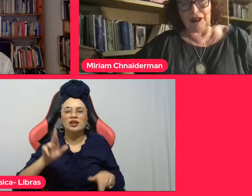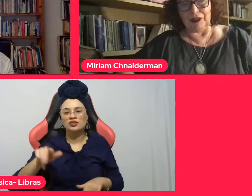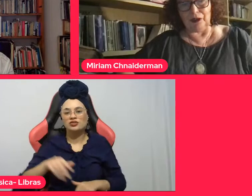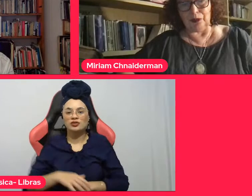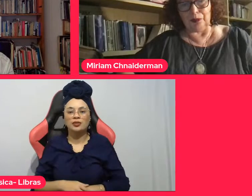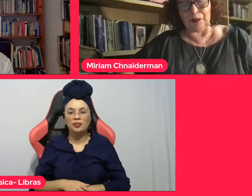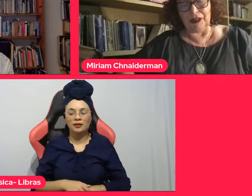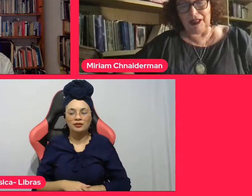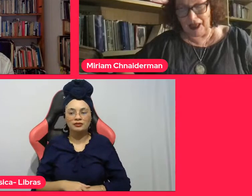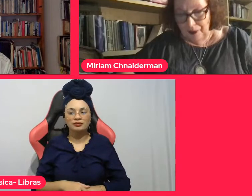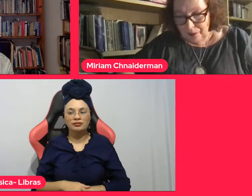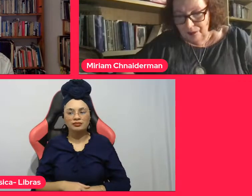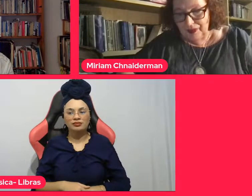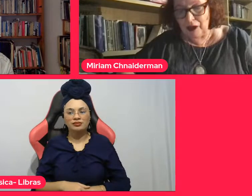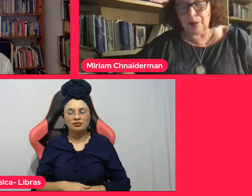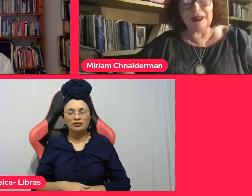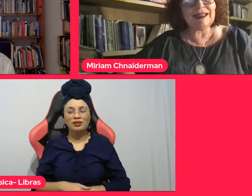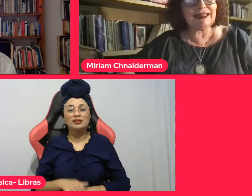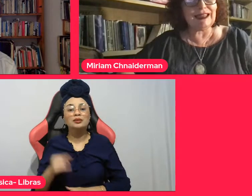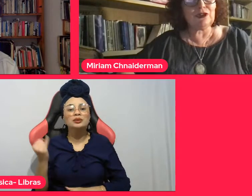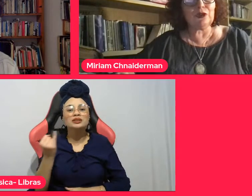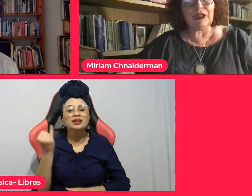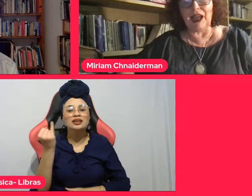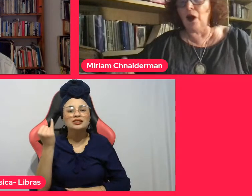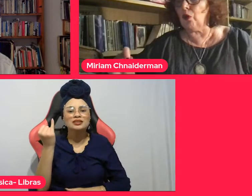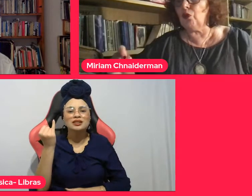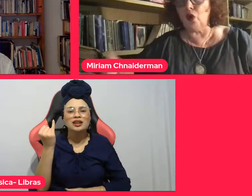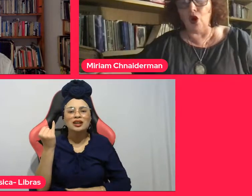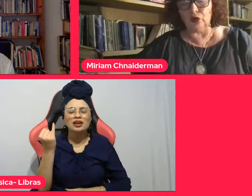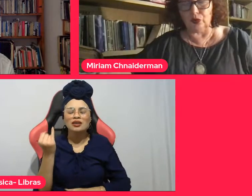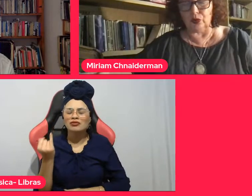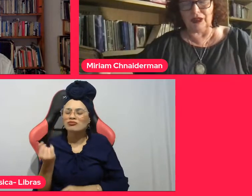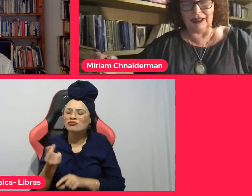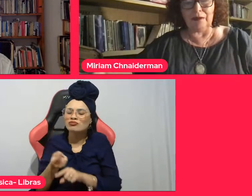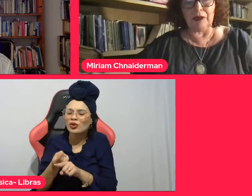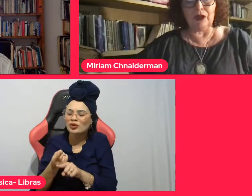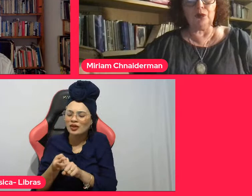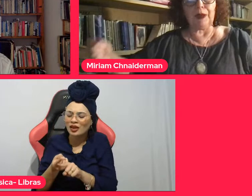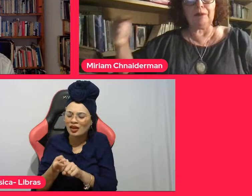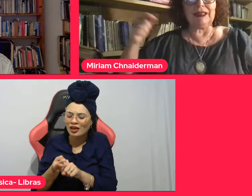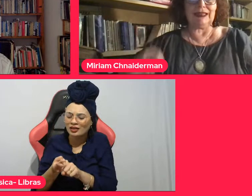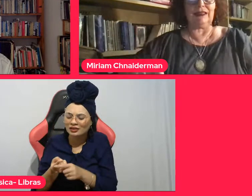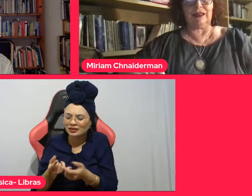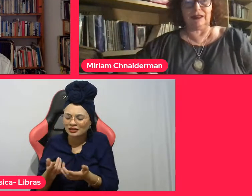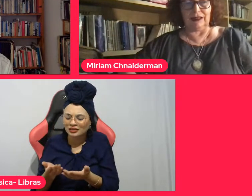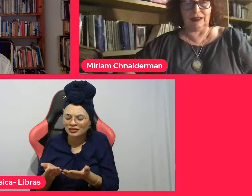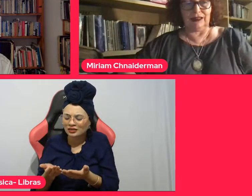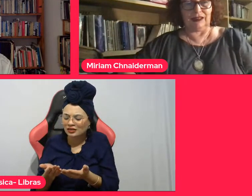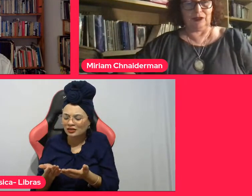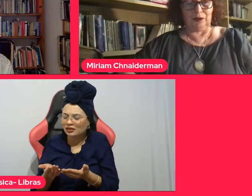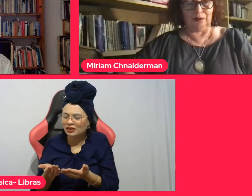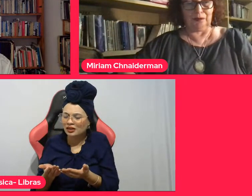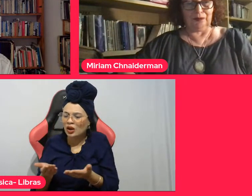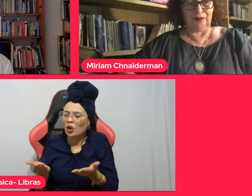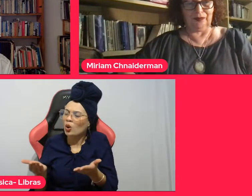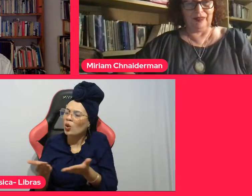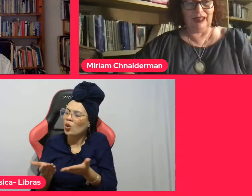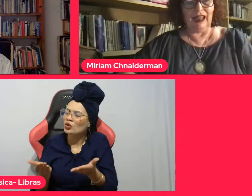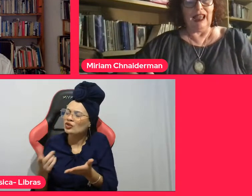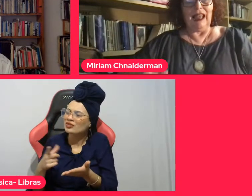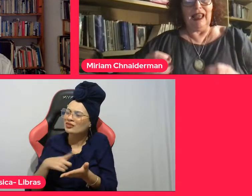preconceito, por que preciso criar um outro inimigo para me sentir existindo.